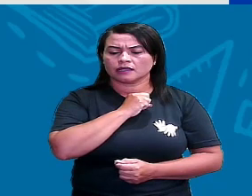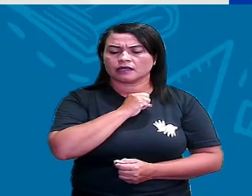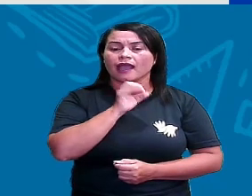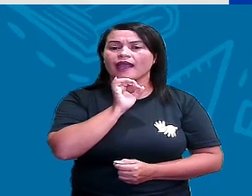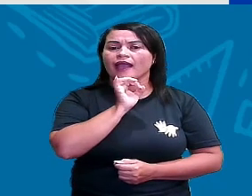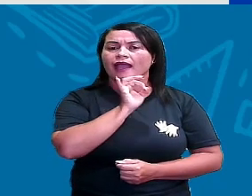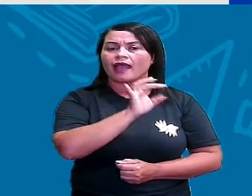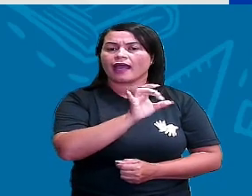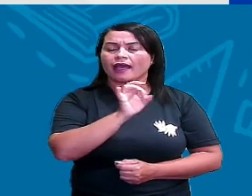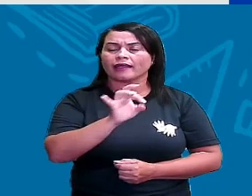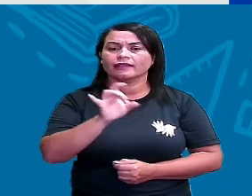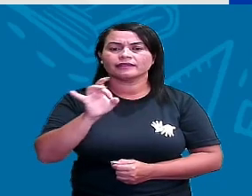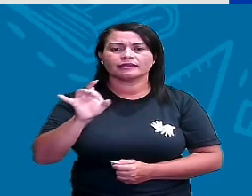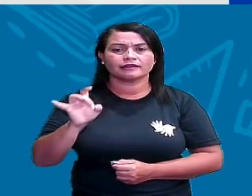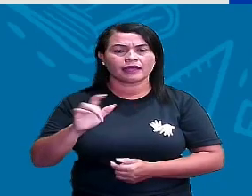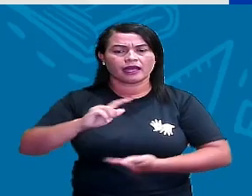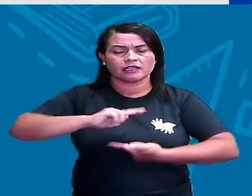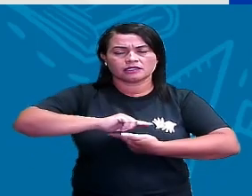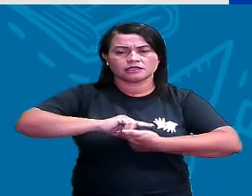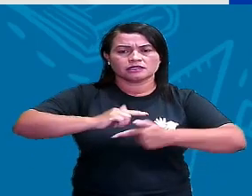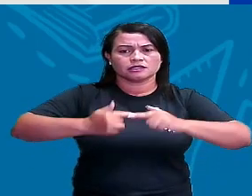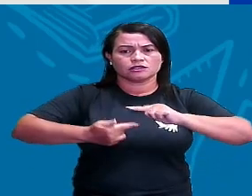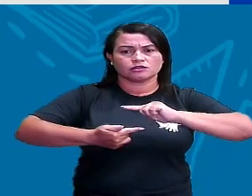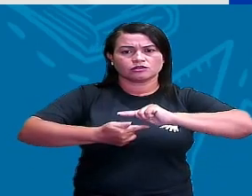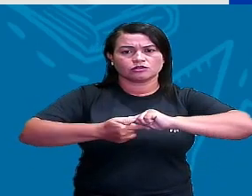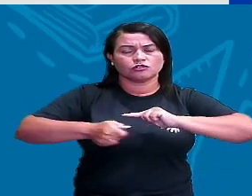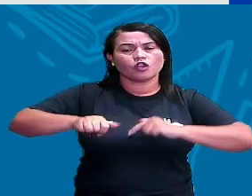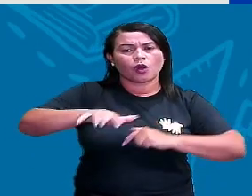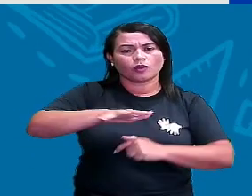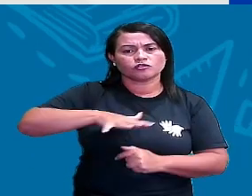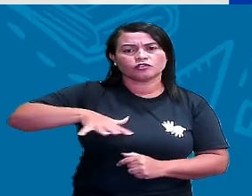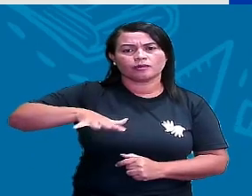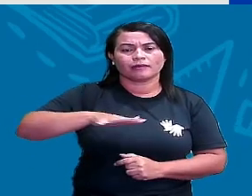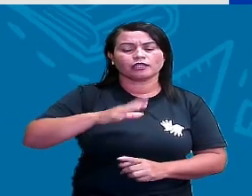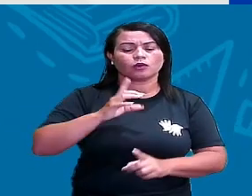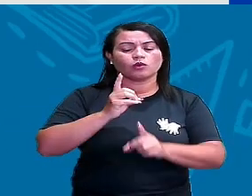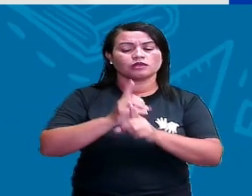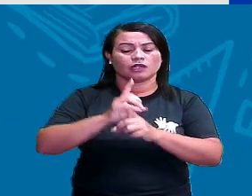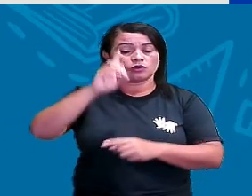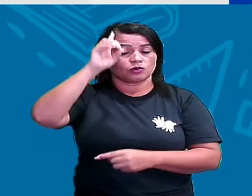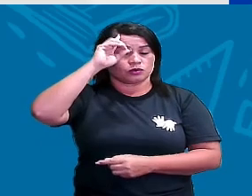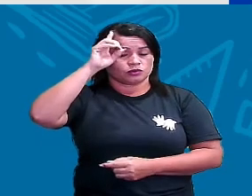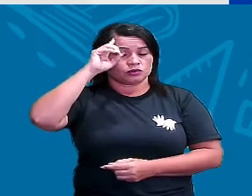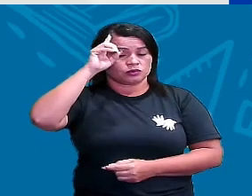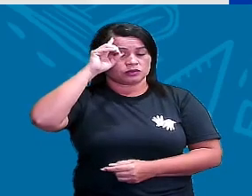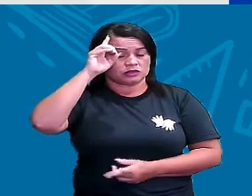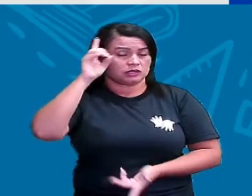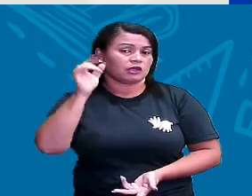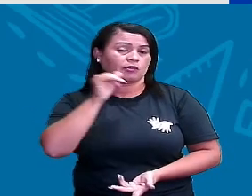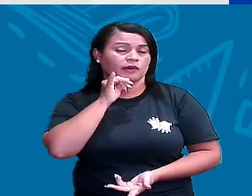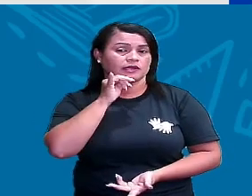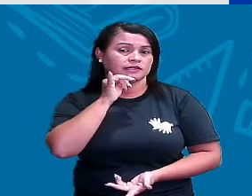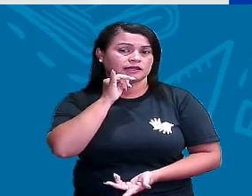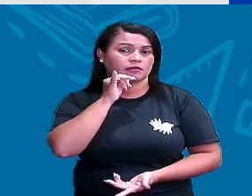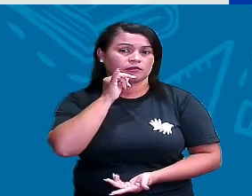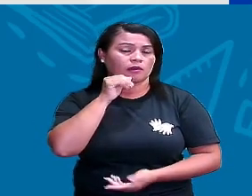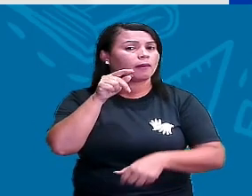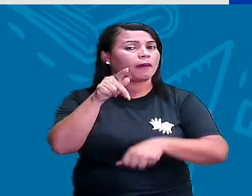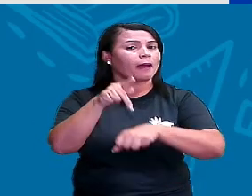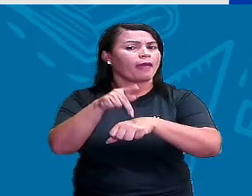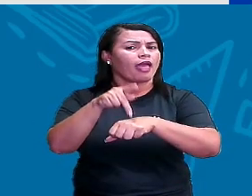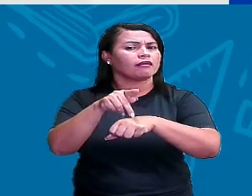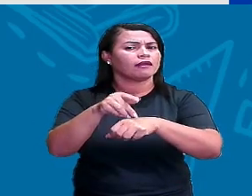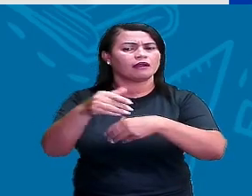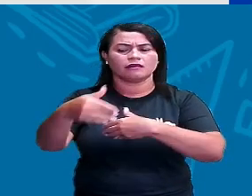Cada sólido geométrico que a gente pode encontrar aí no nosso dia a dia. Um paralelepípedo, tijolo. Lembra aí do tijolo de